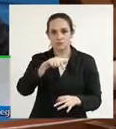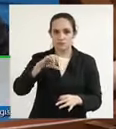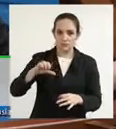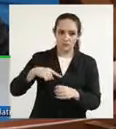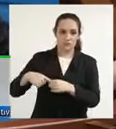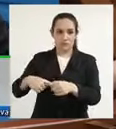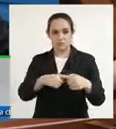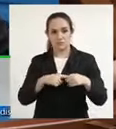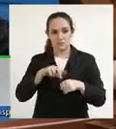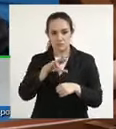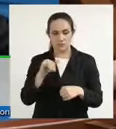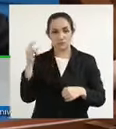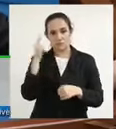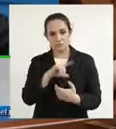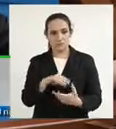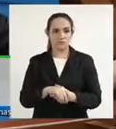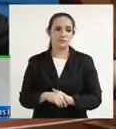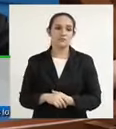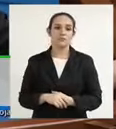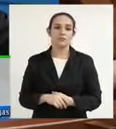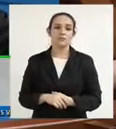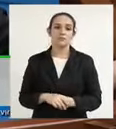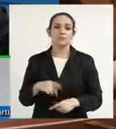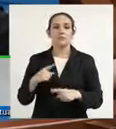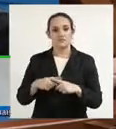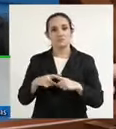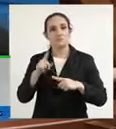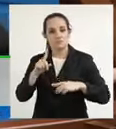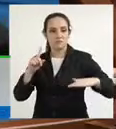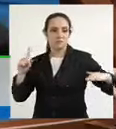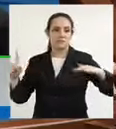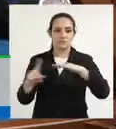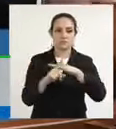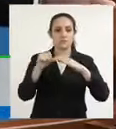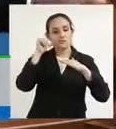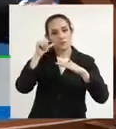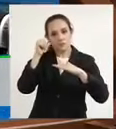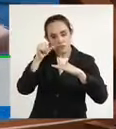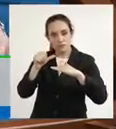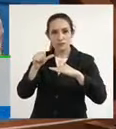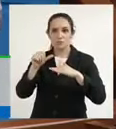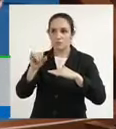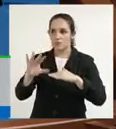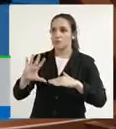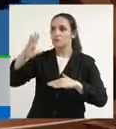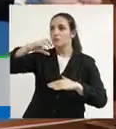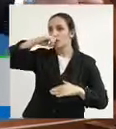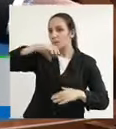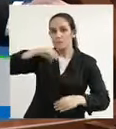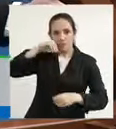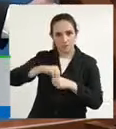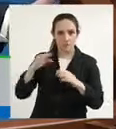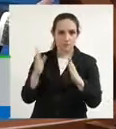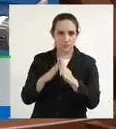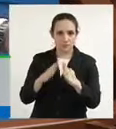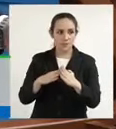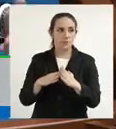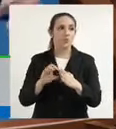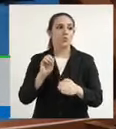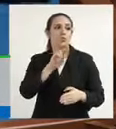avanço no atendimento à mulher que é vítima de violência doméstica, que é vítima de violência